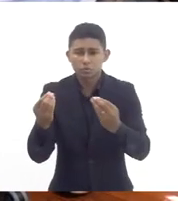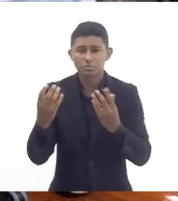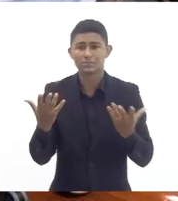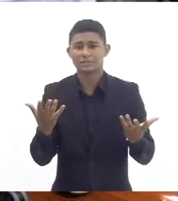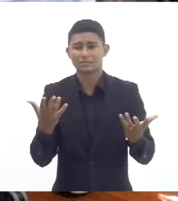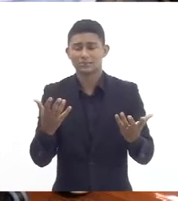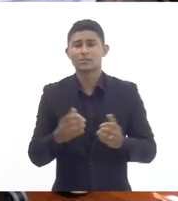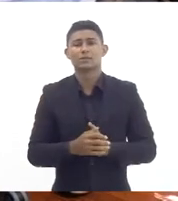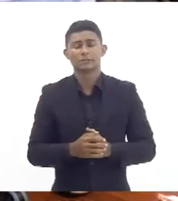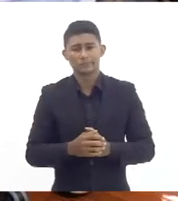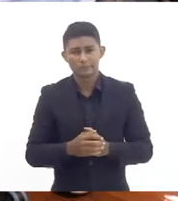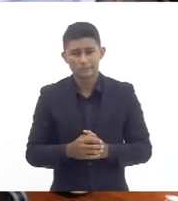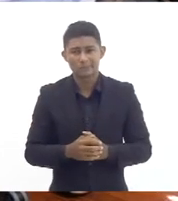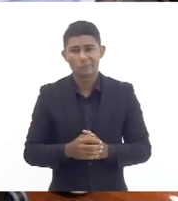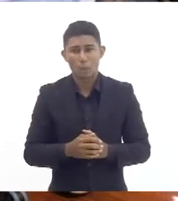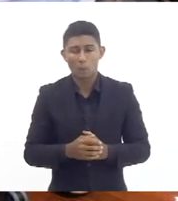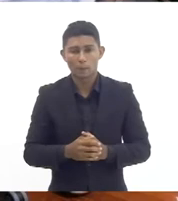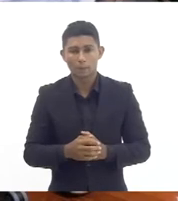nos diversas